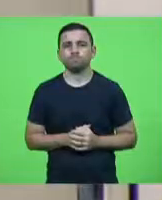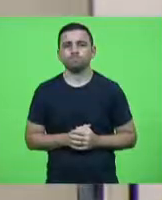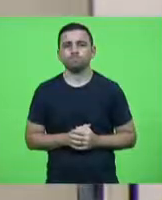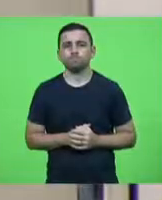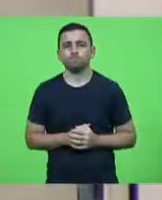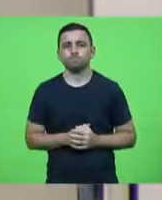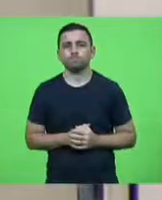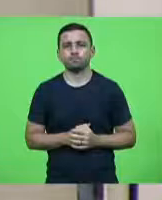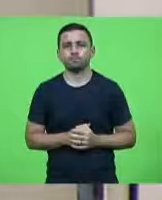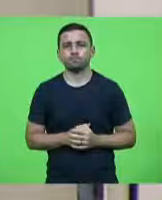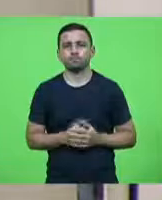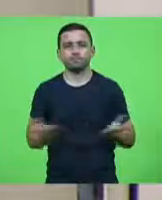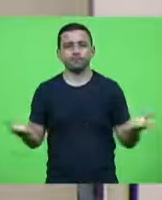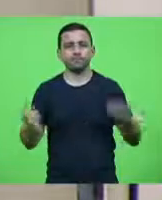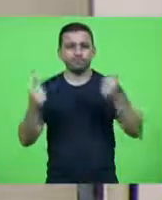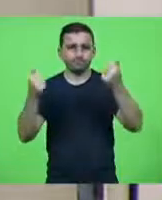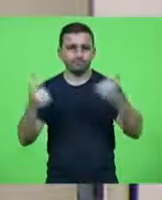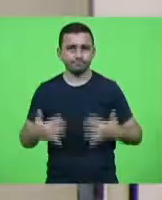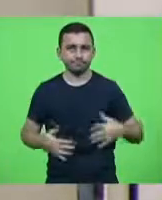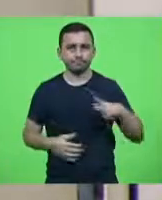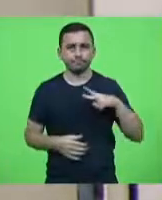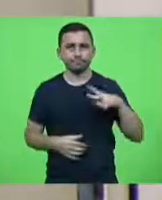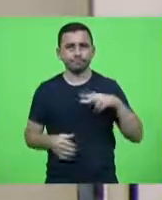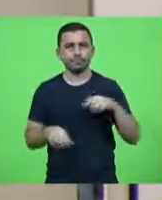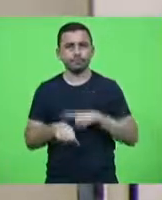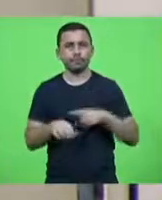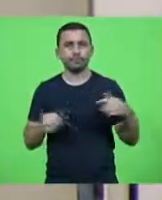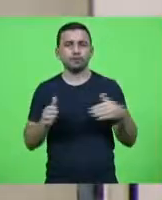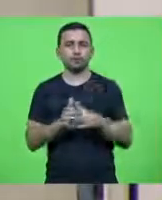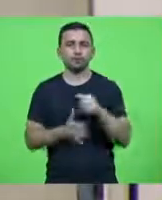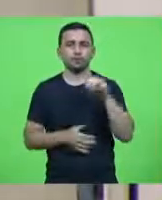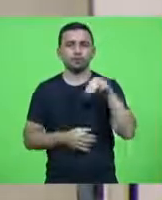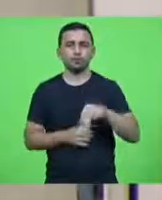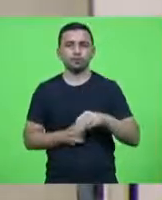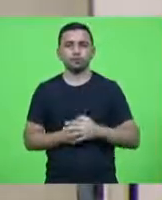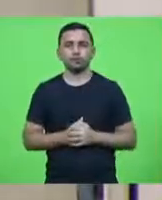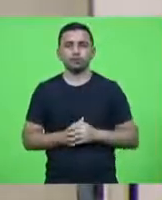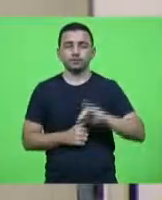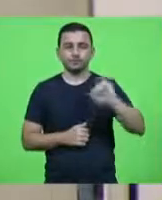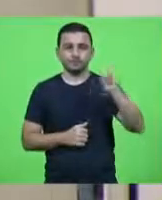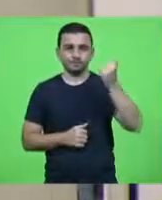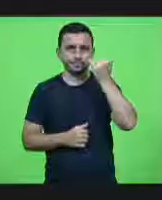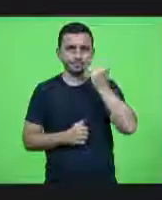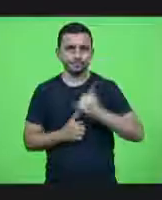Ainda em explicações pessoais, pelo tempo de até 10 minutos, fará uso da palavra ao deputado Gessé Lopes.